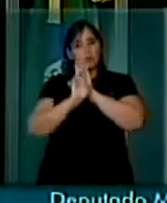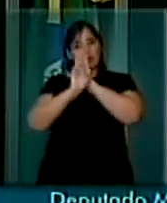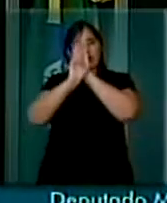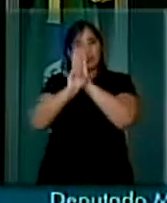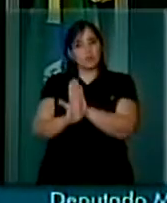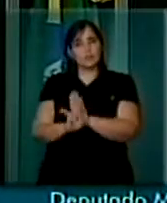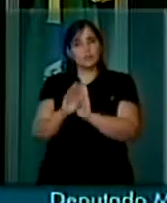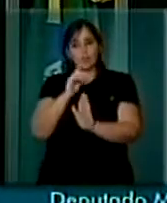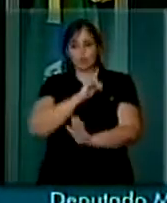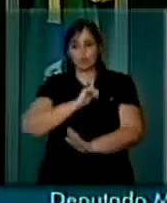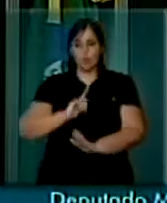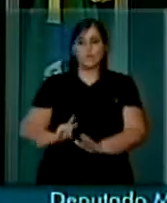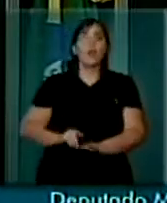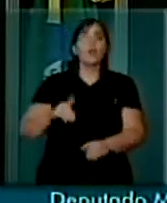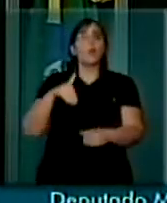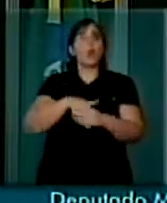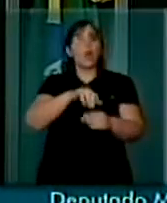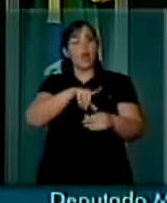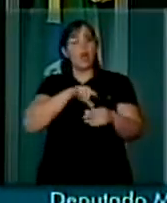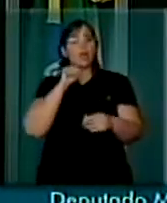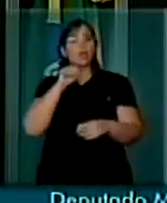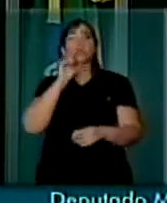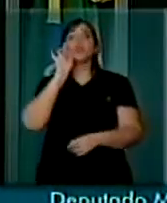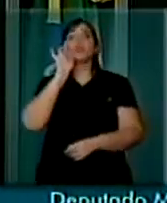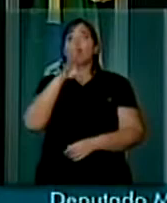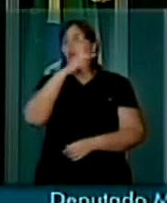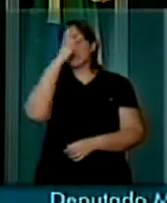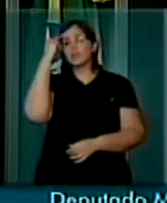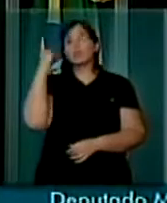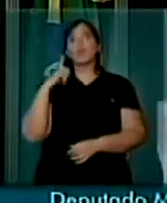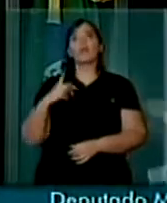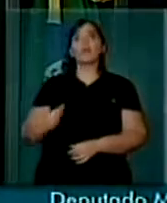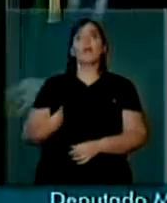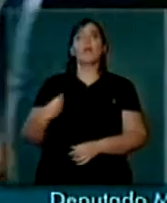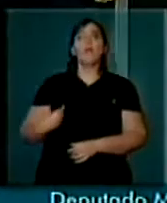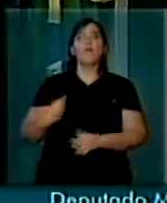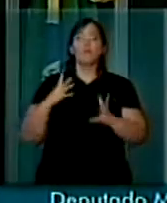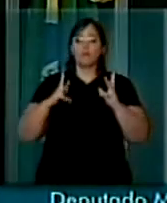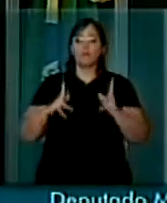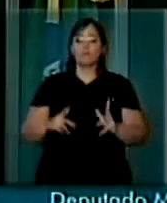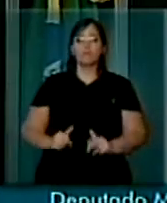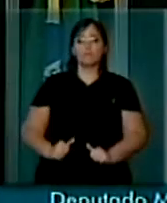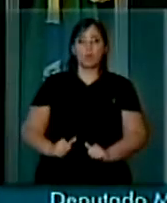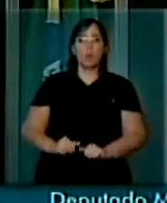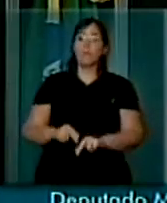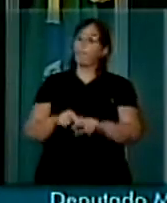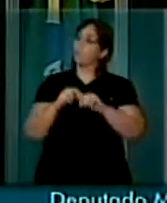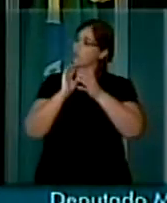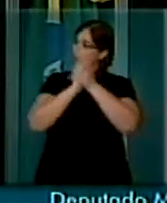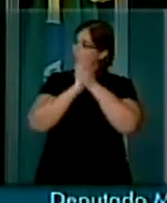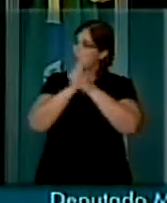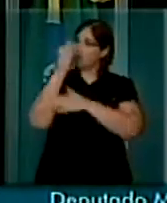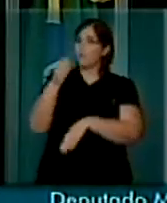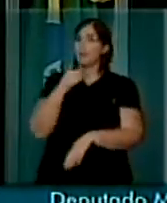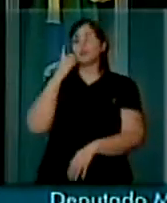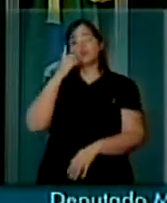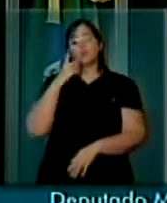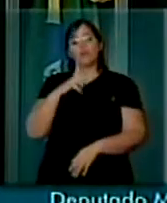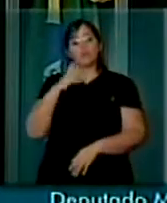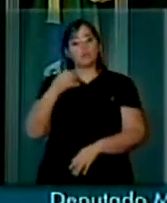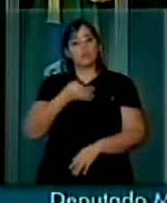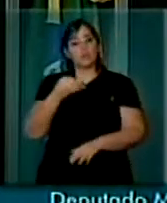governantes eleitos, somente aqueles que tenham ficha limpa. Portanto, parabéns, deputado, e eu tenho certeza